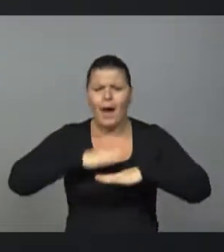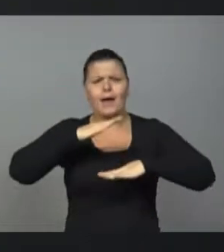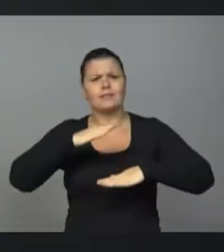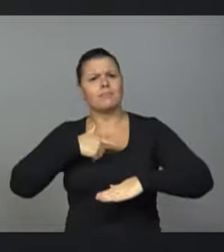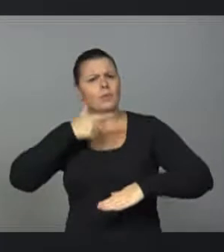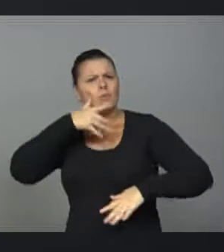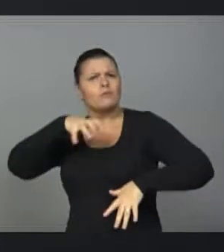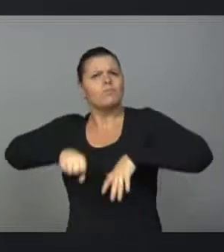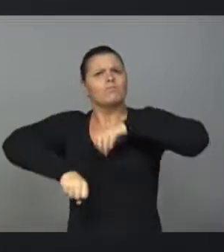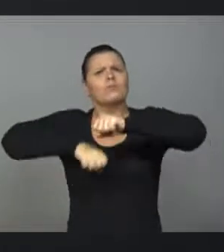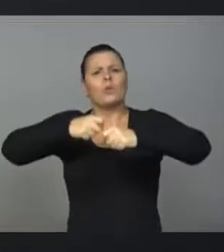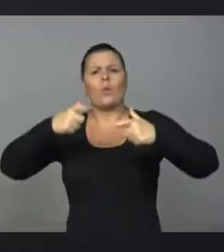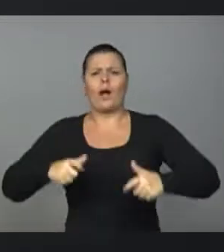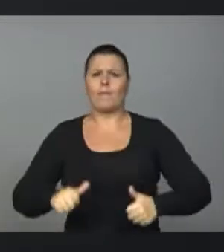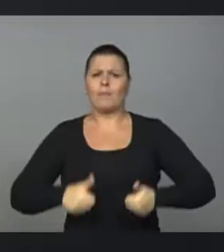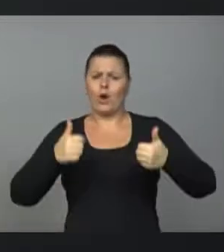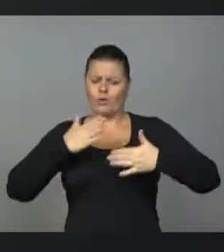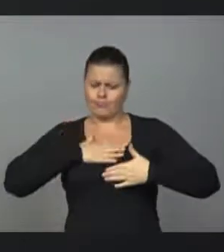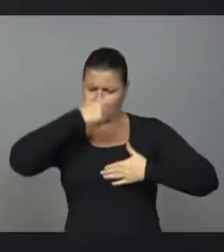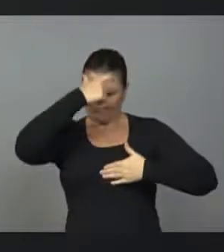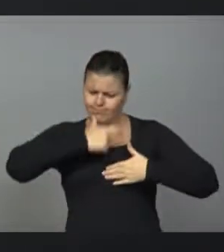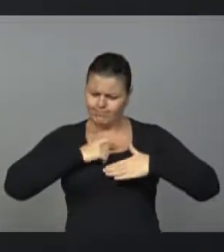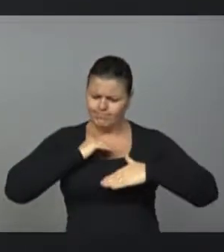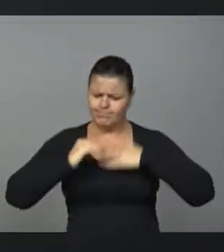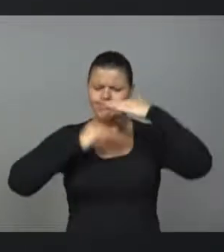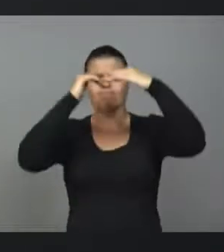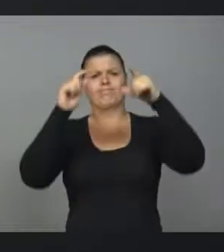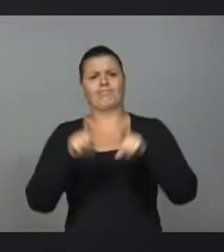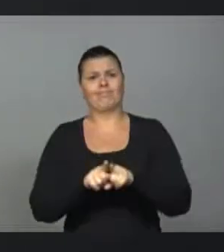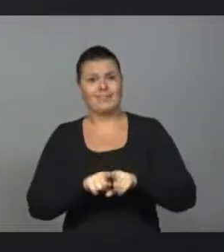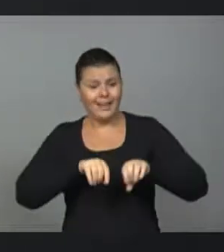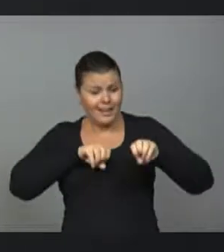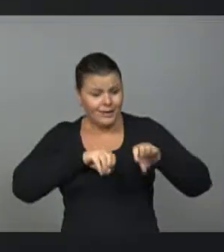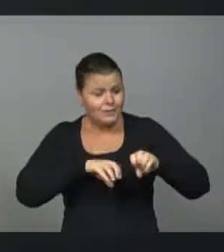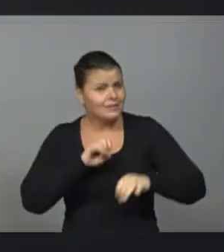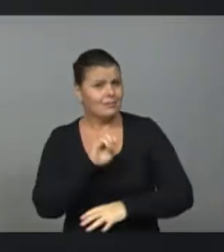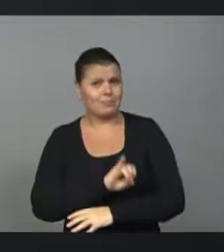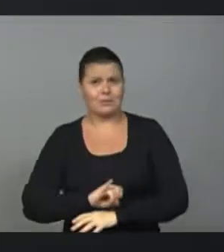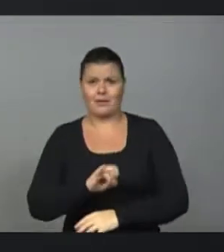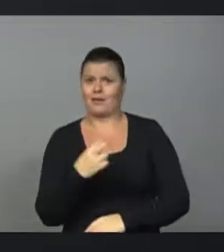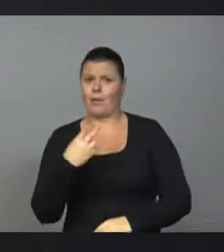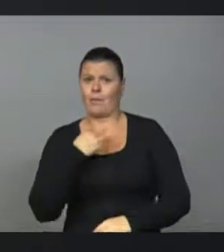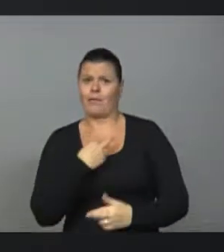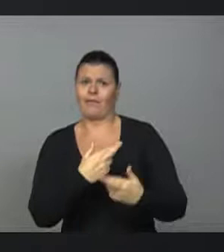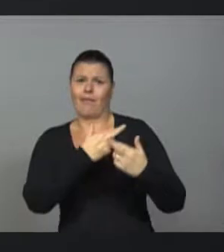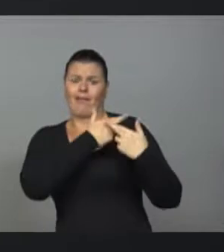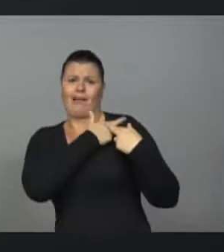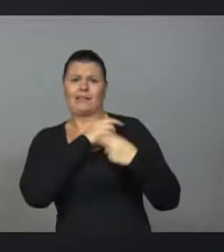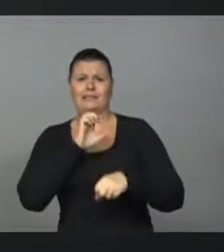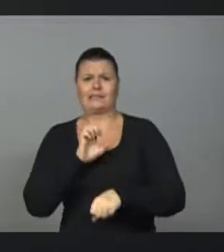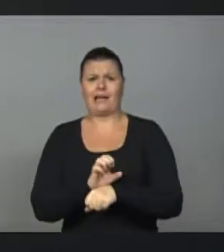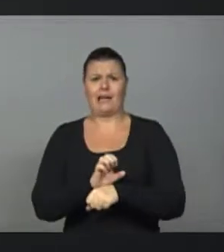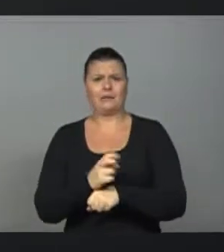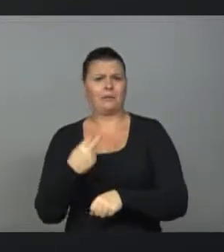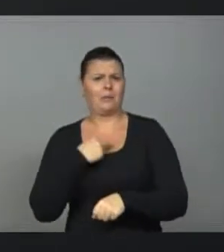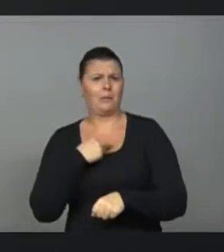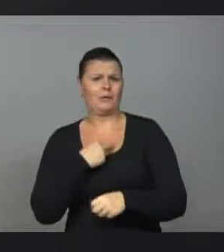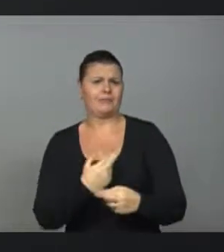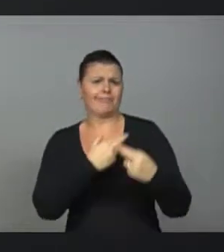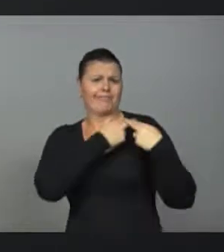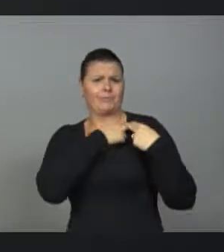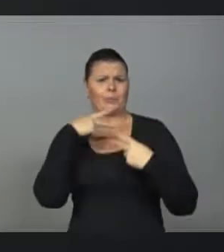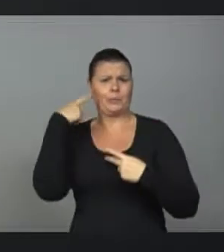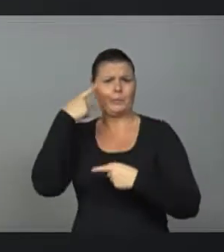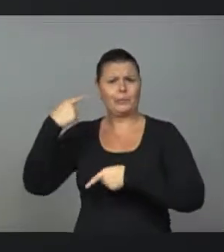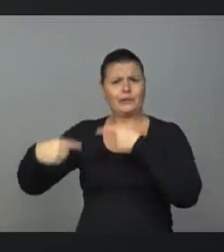para poder se desenvolver como pessoa, inclusive. Educação é tão importante que não pode ficar na mão do Estado, não pode ficar na mão dos políticos, não pode ficar na